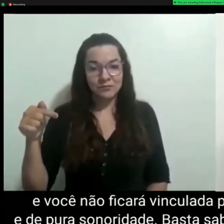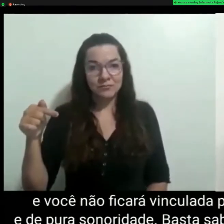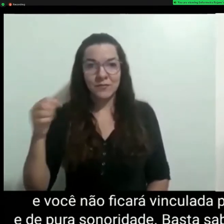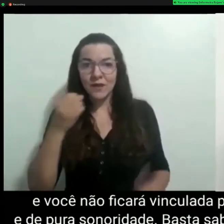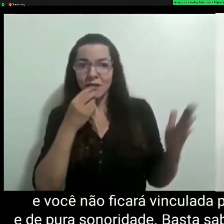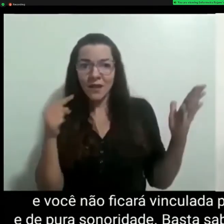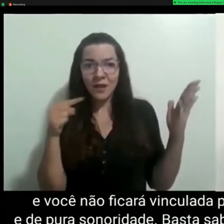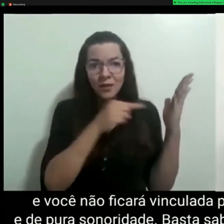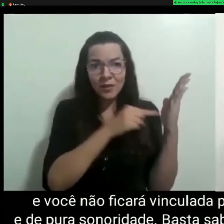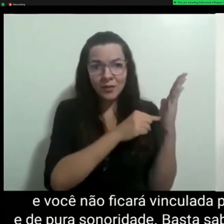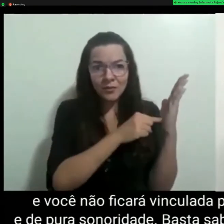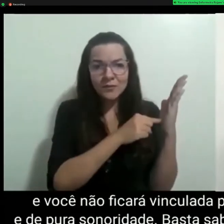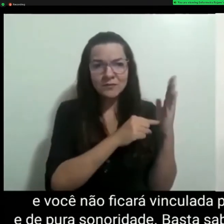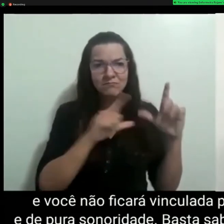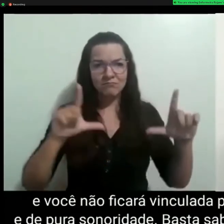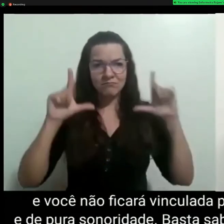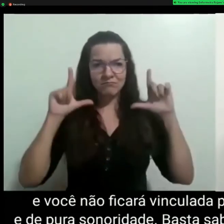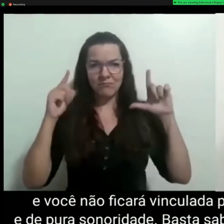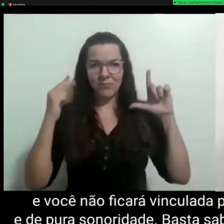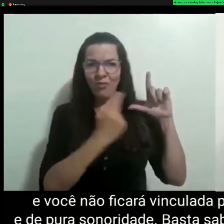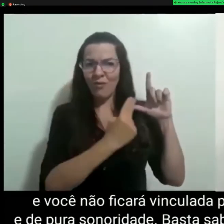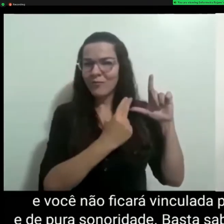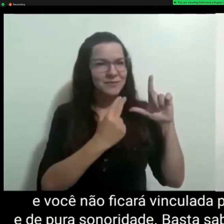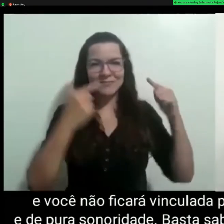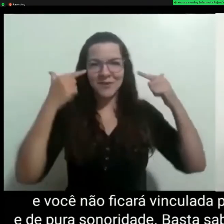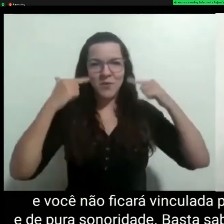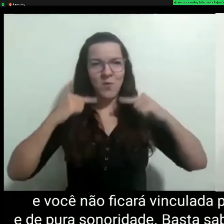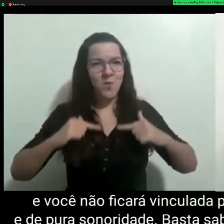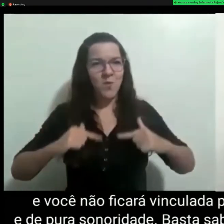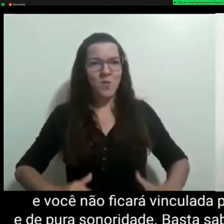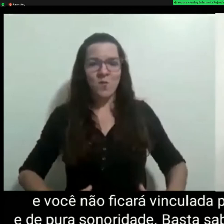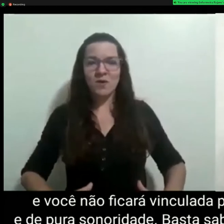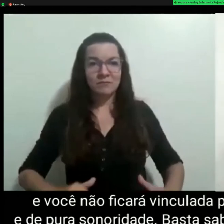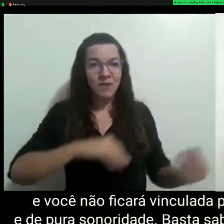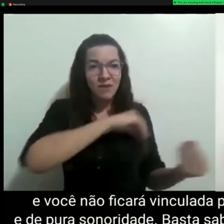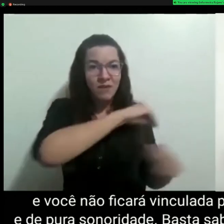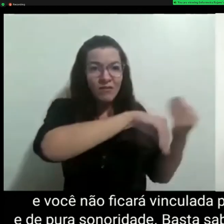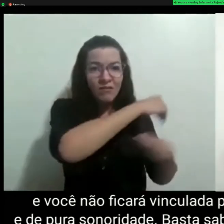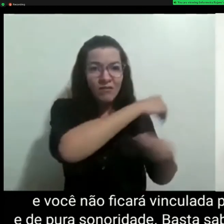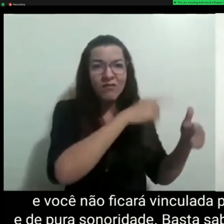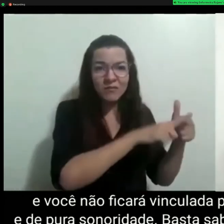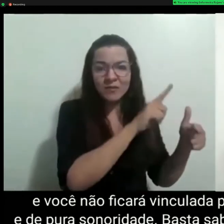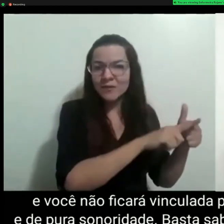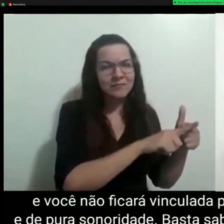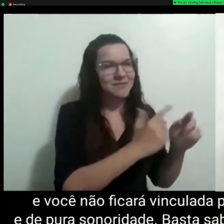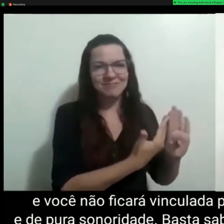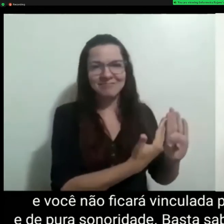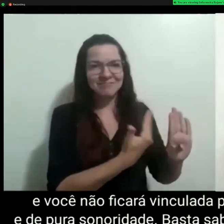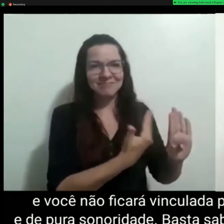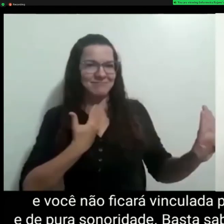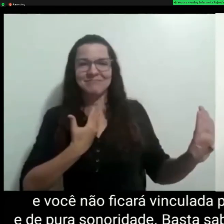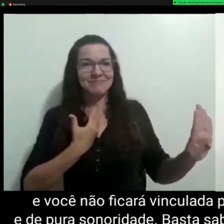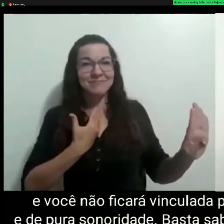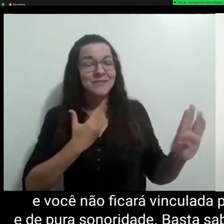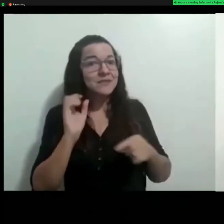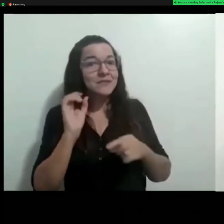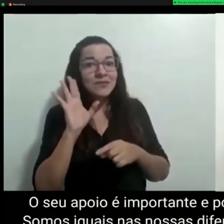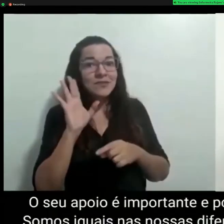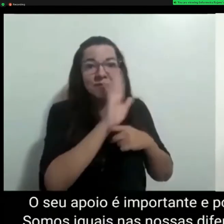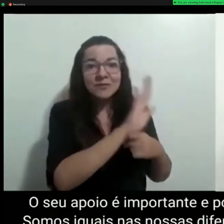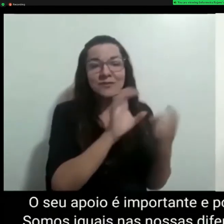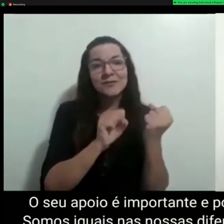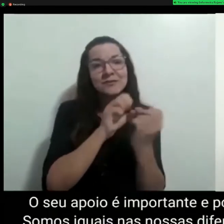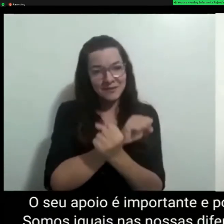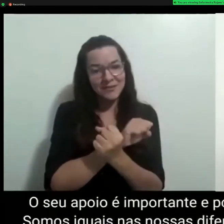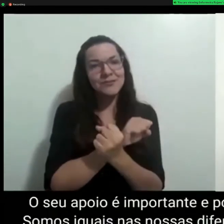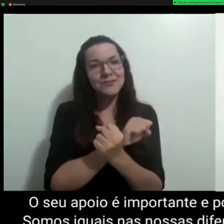humanitário e de pura sororidade. Basta saber o nosso nome e endereço. O seu apoio é importante e